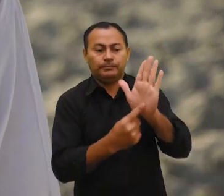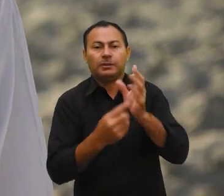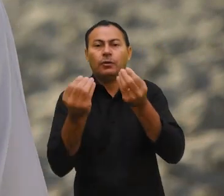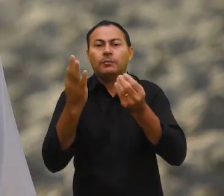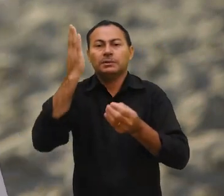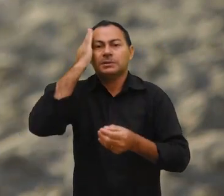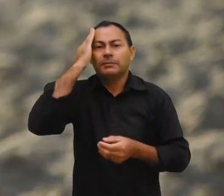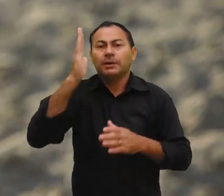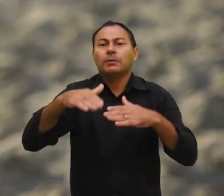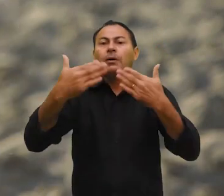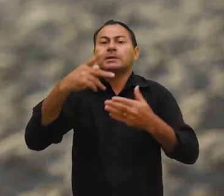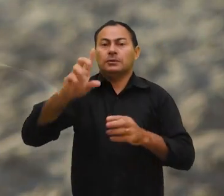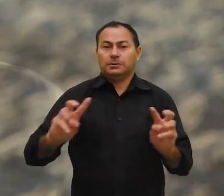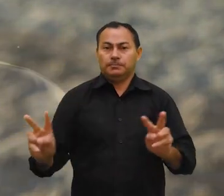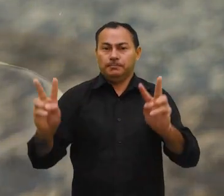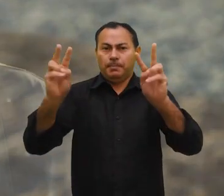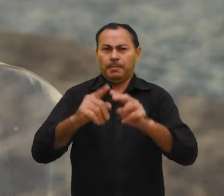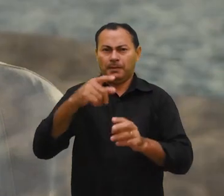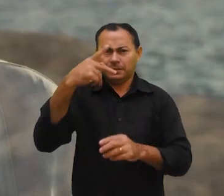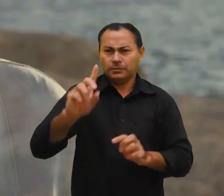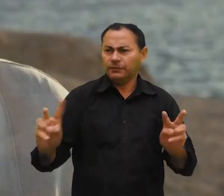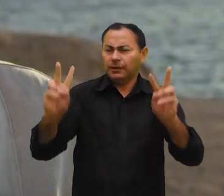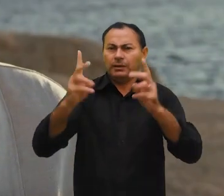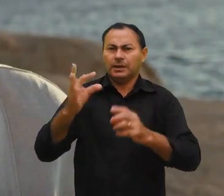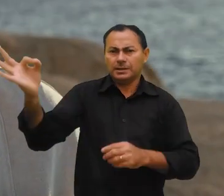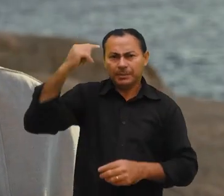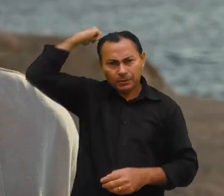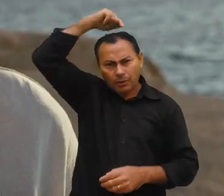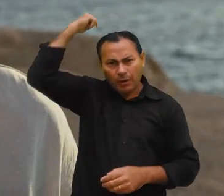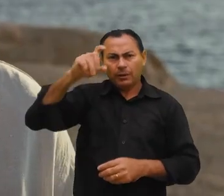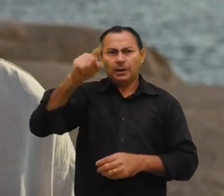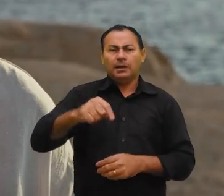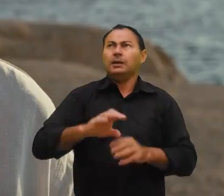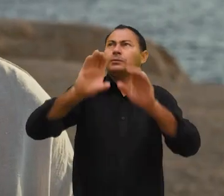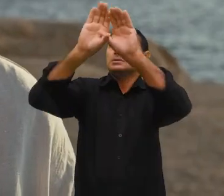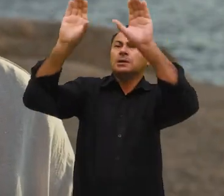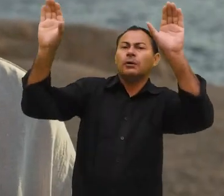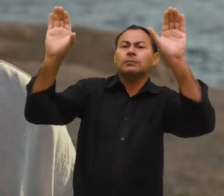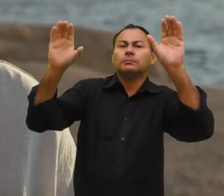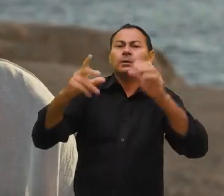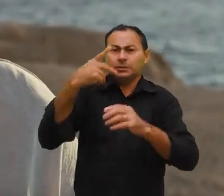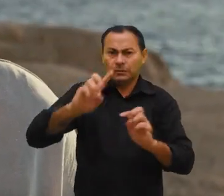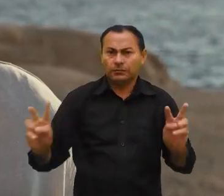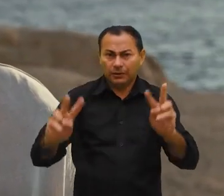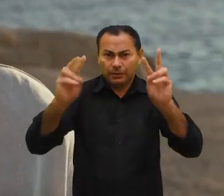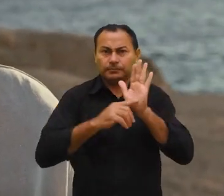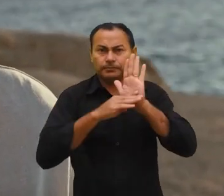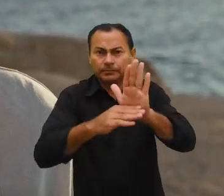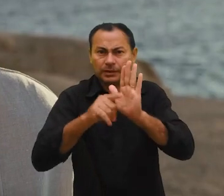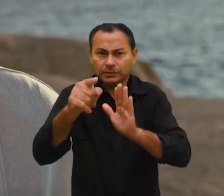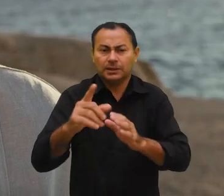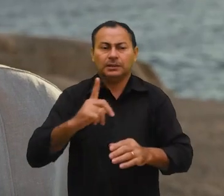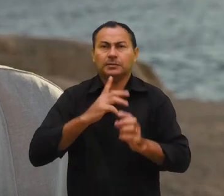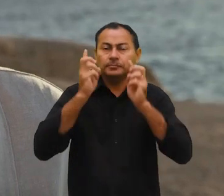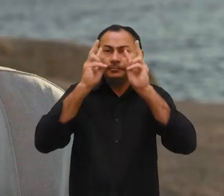ele mostra como descobrir quais são nossos valores. Será que seus valores são espirituais? São do céu? Os seus valores ajudam